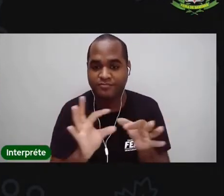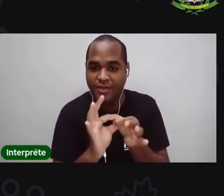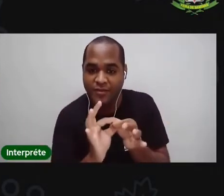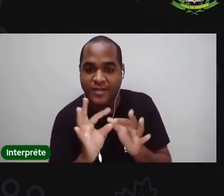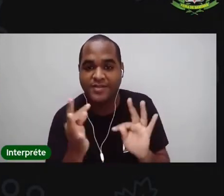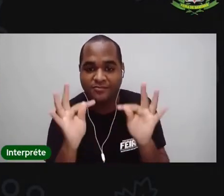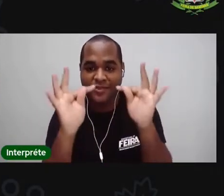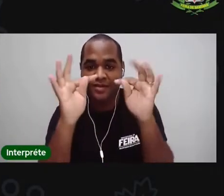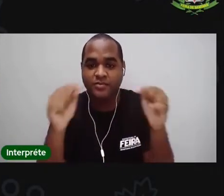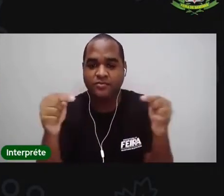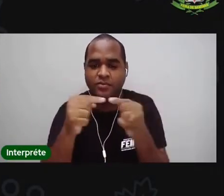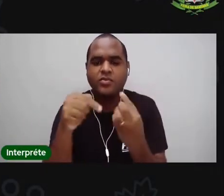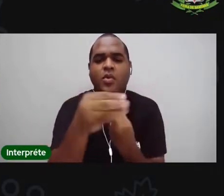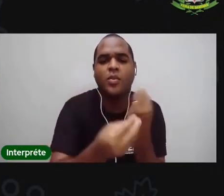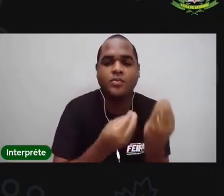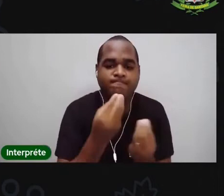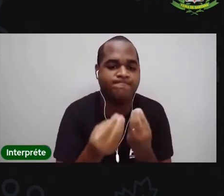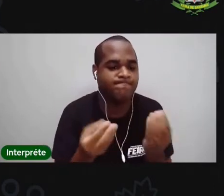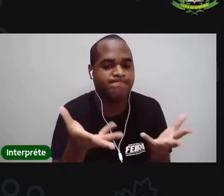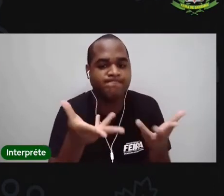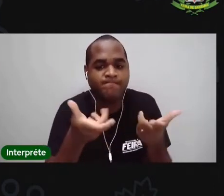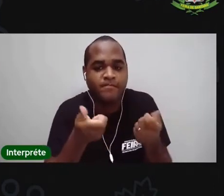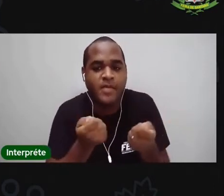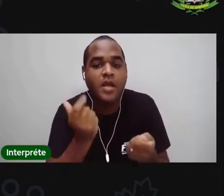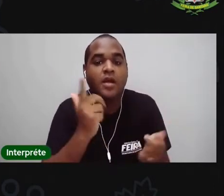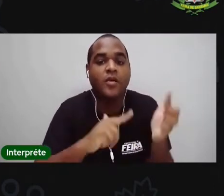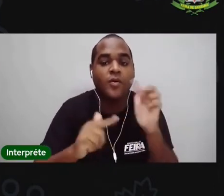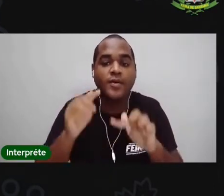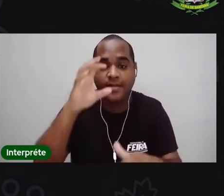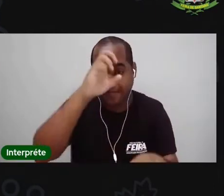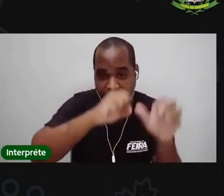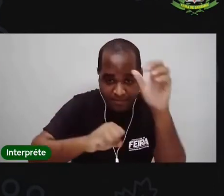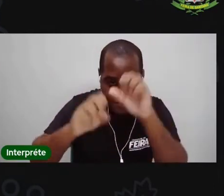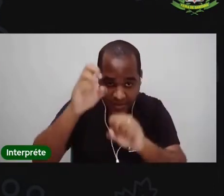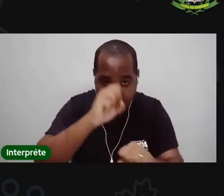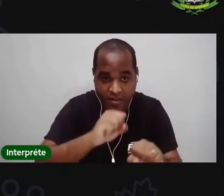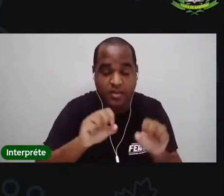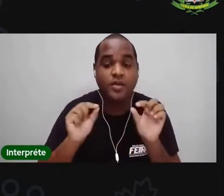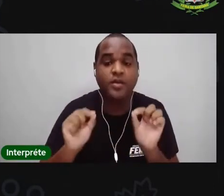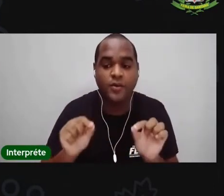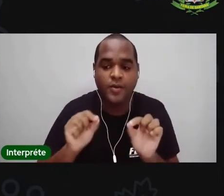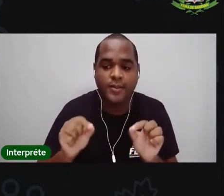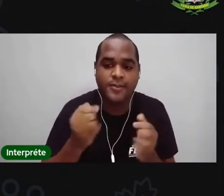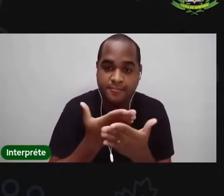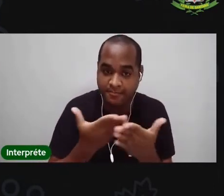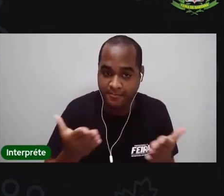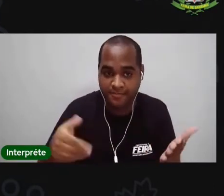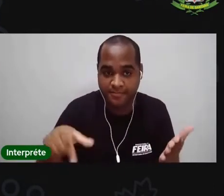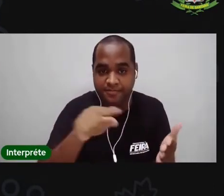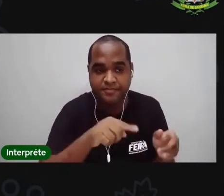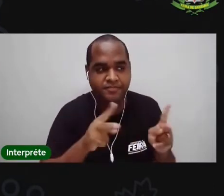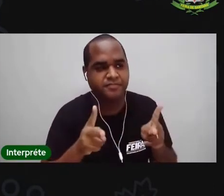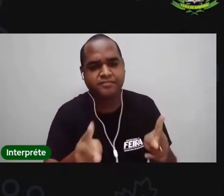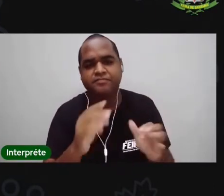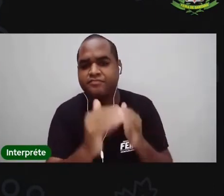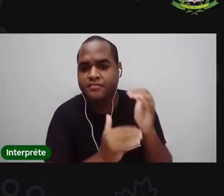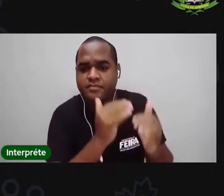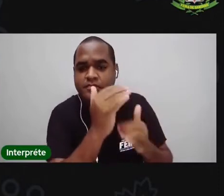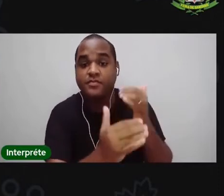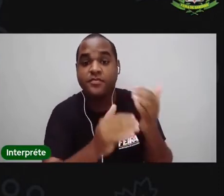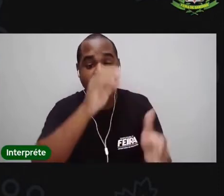a gente criar algumas estratégias para não deixar a aprendizagem acontecer. para que a gente continue nesse processo de